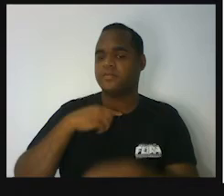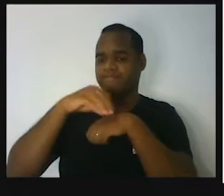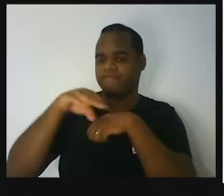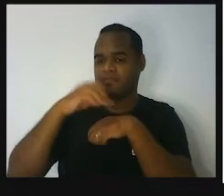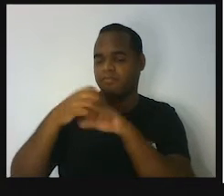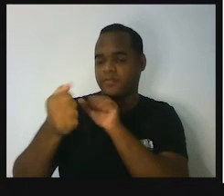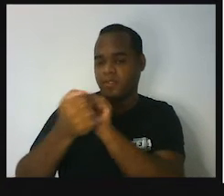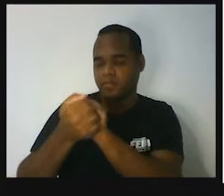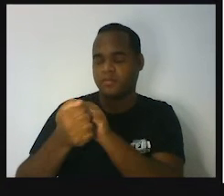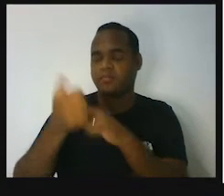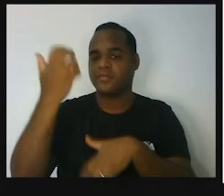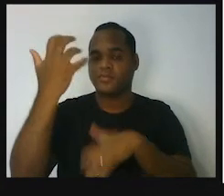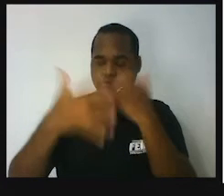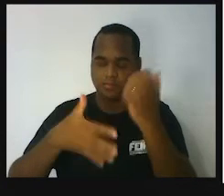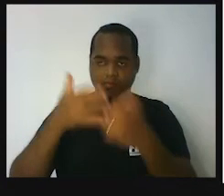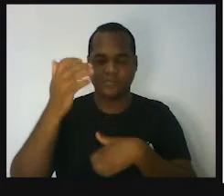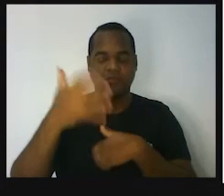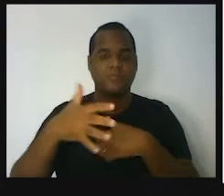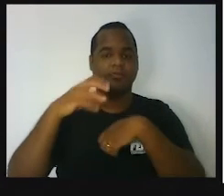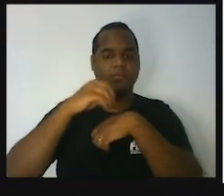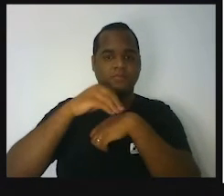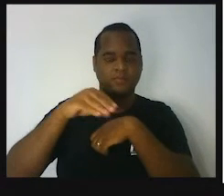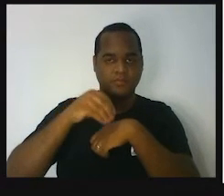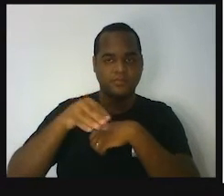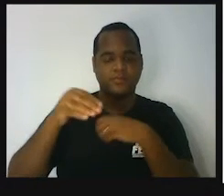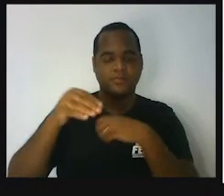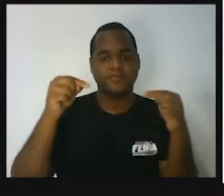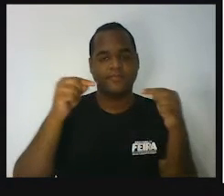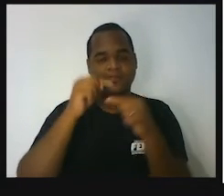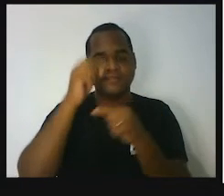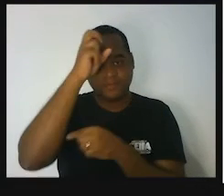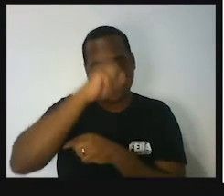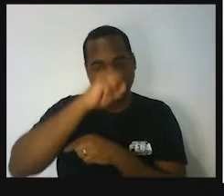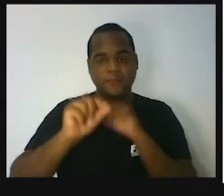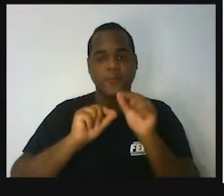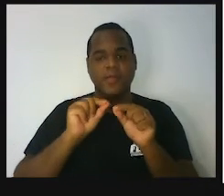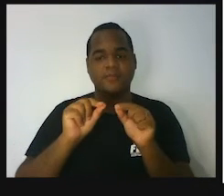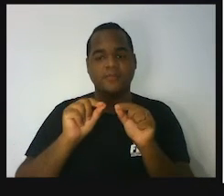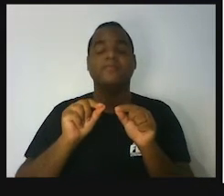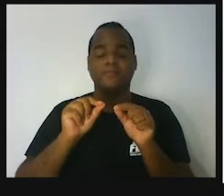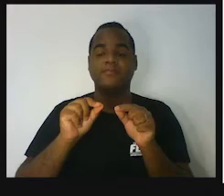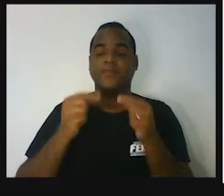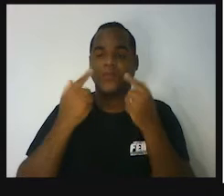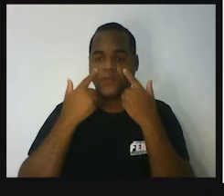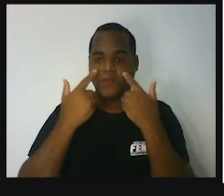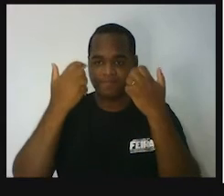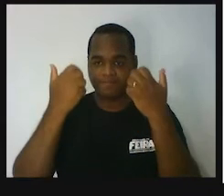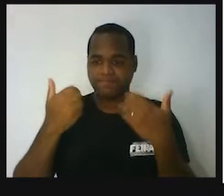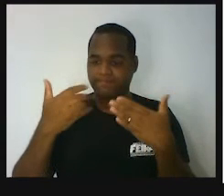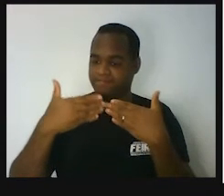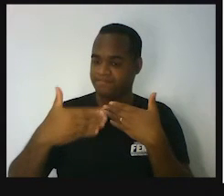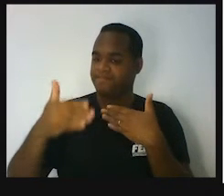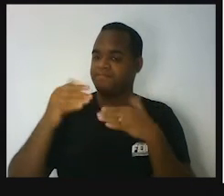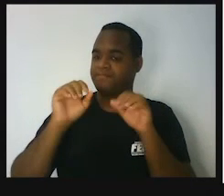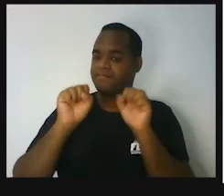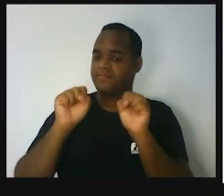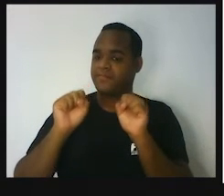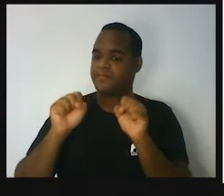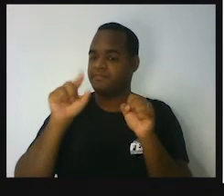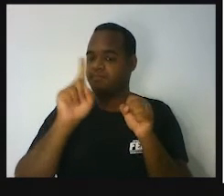você, vamos aprender nessa aula? A gente vai ver aí, né, alguma coisa